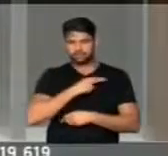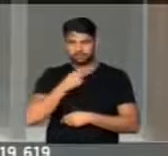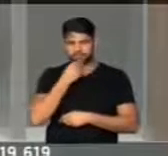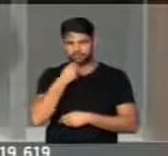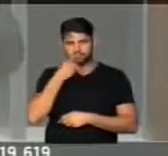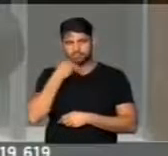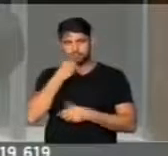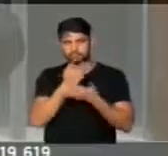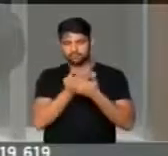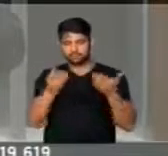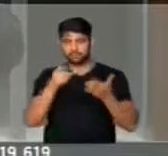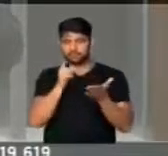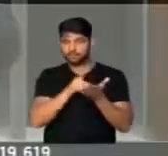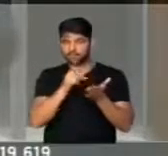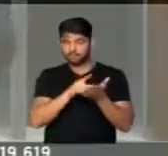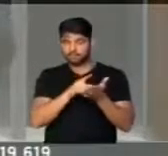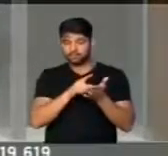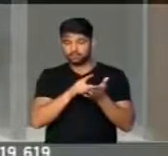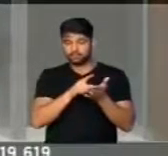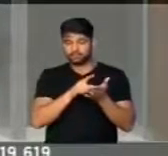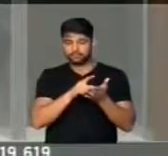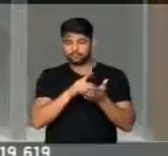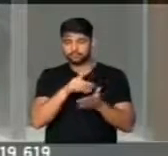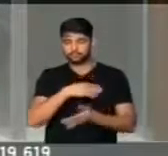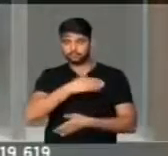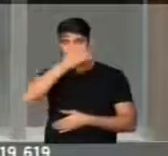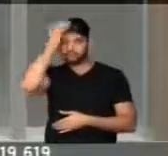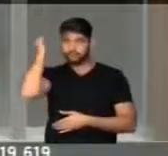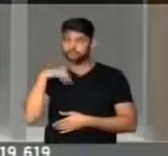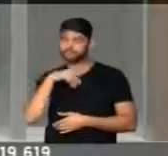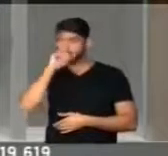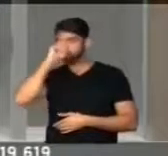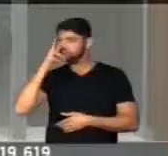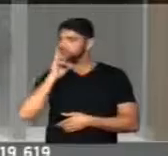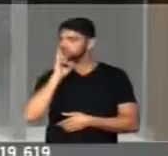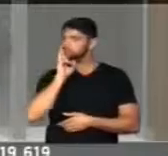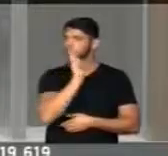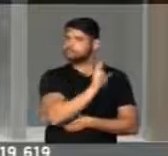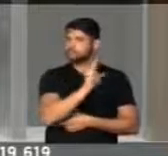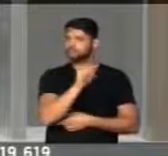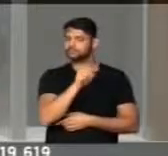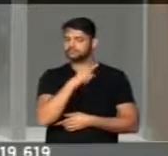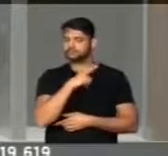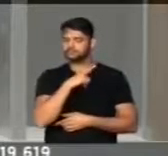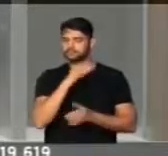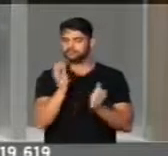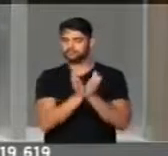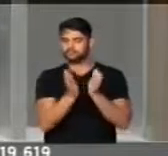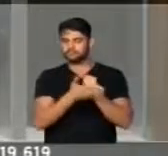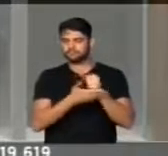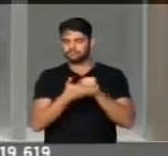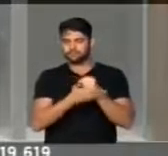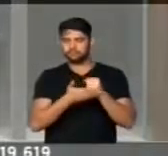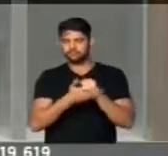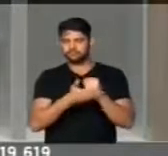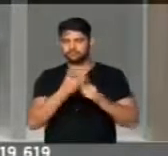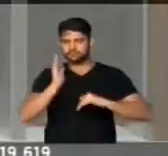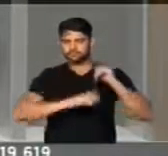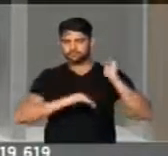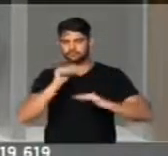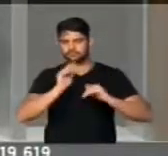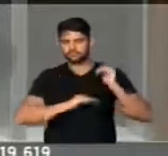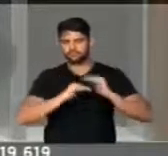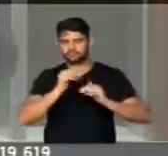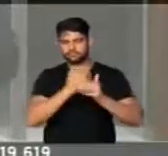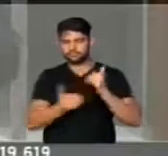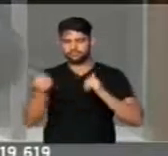senhores deputados. Na verdade, Temer mandou um recado à base que praticou o